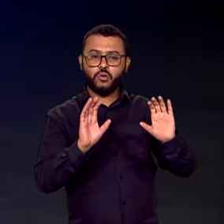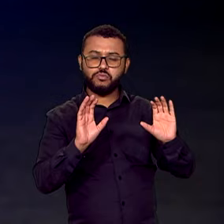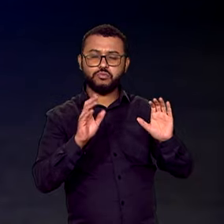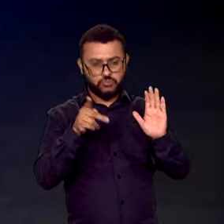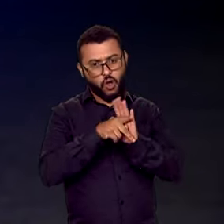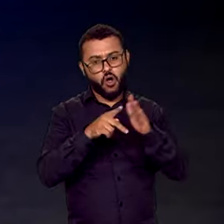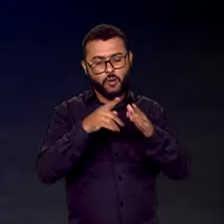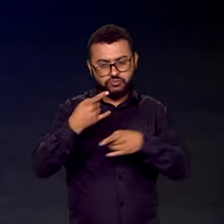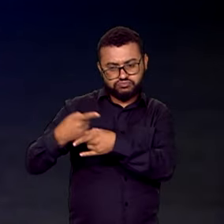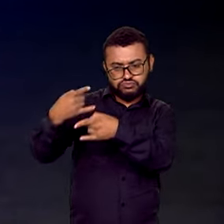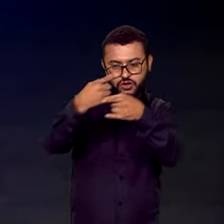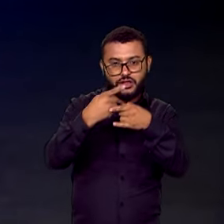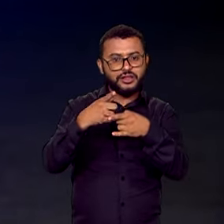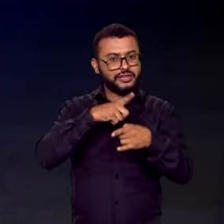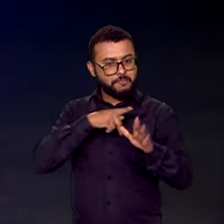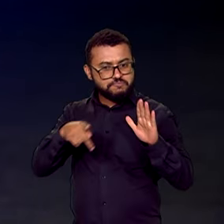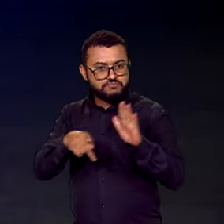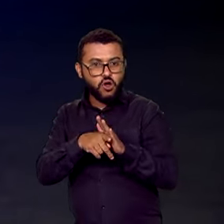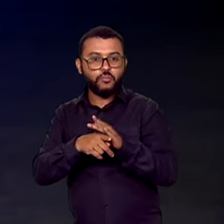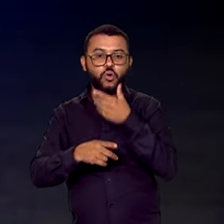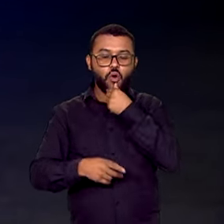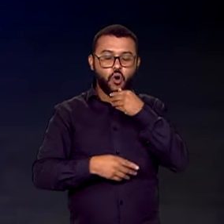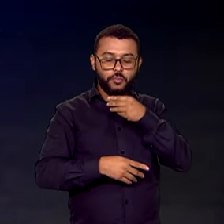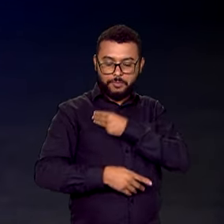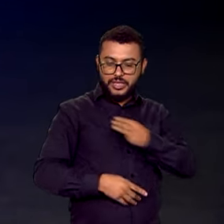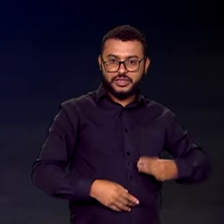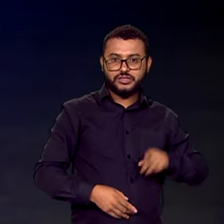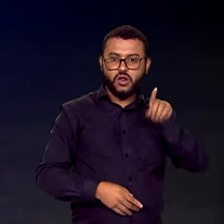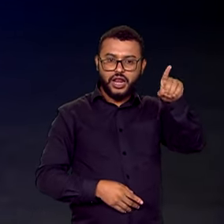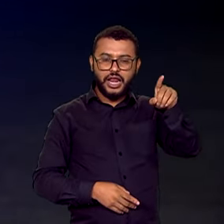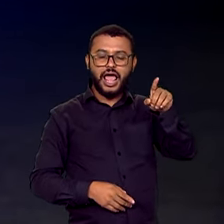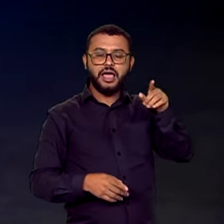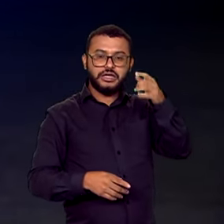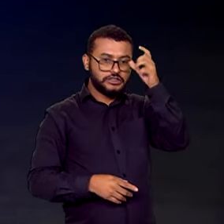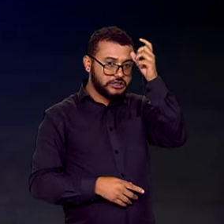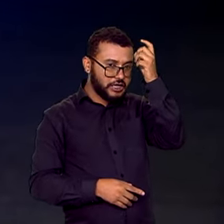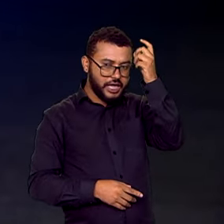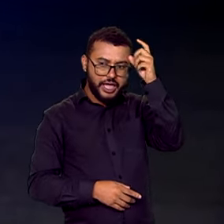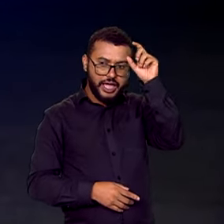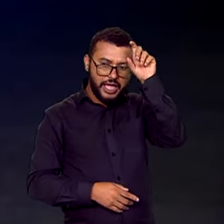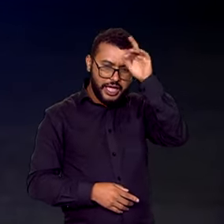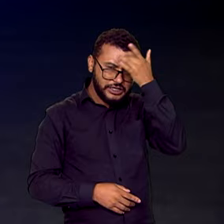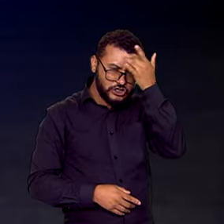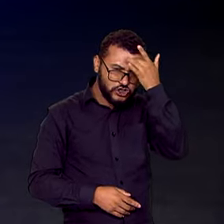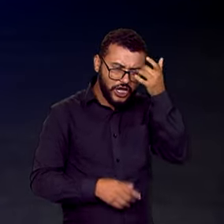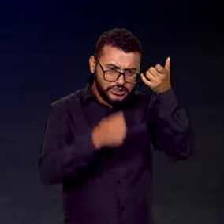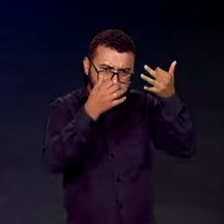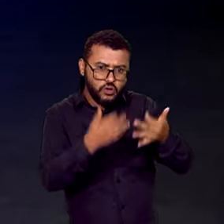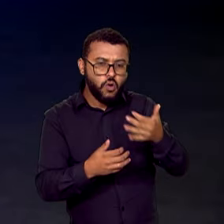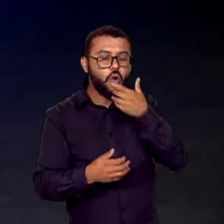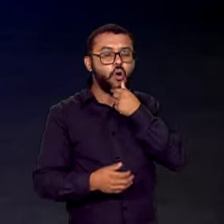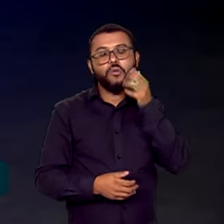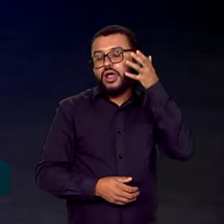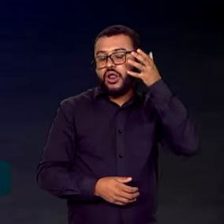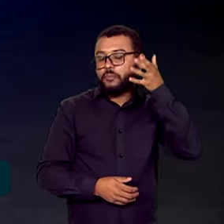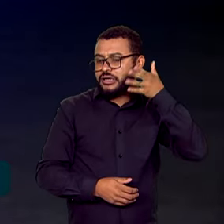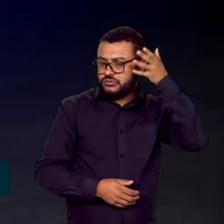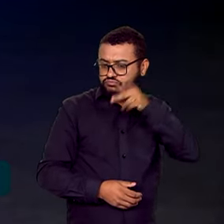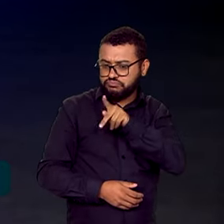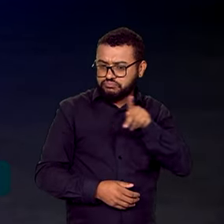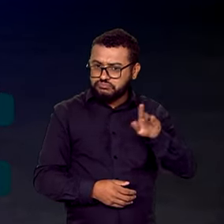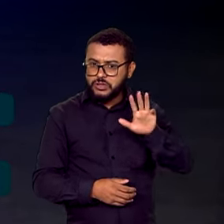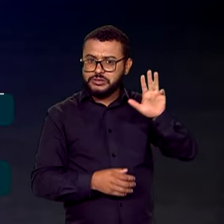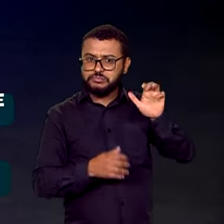videoconferência e a convite do primeiro-ministro da Índia, Narendra Modi. E durante o discurso, Lula destacou a